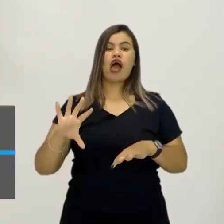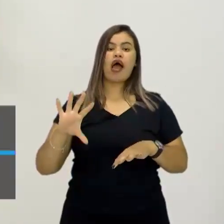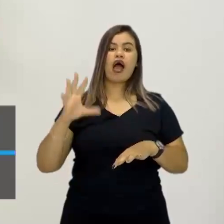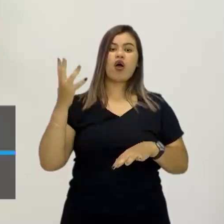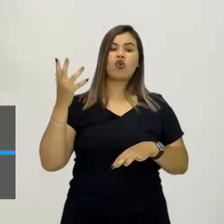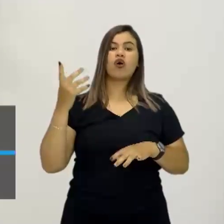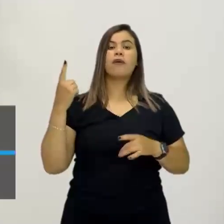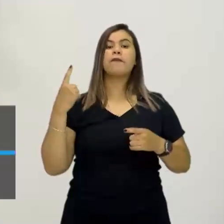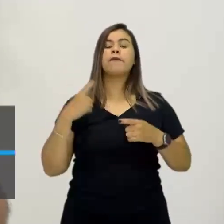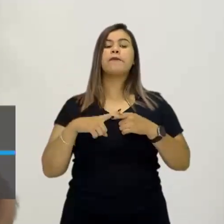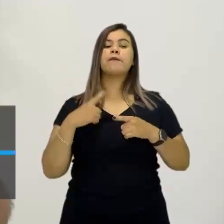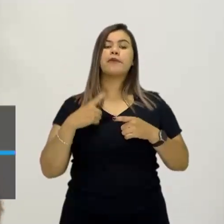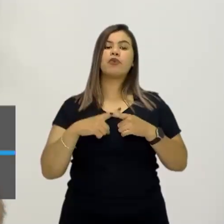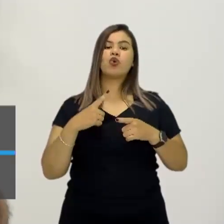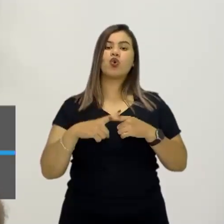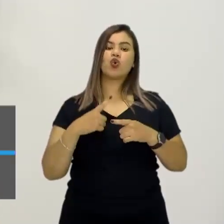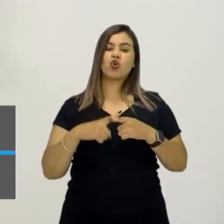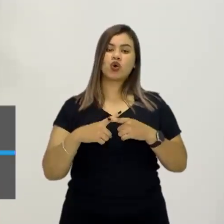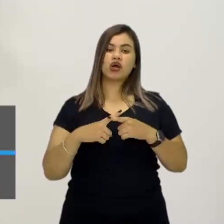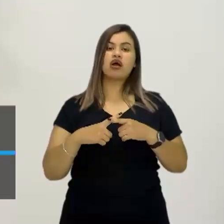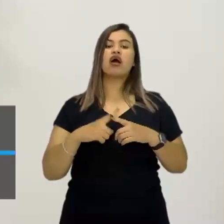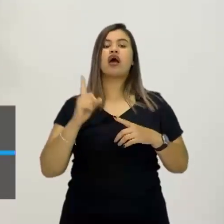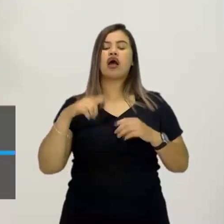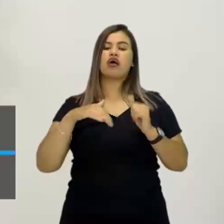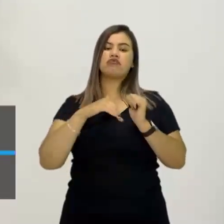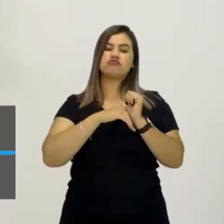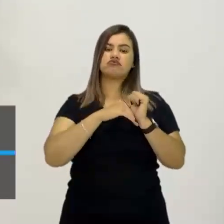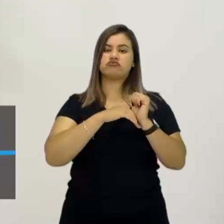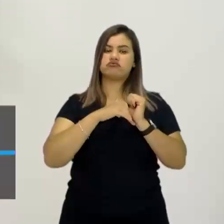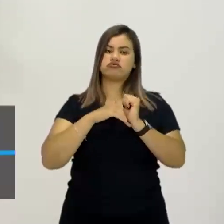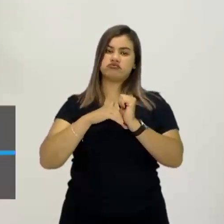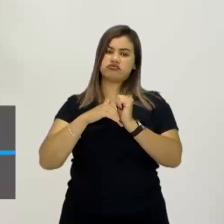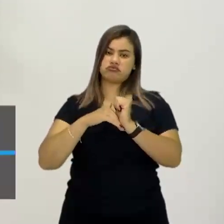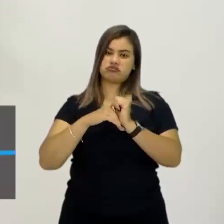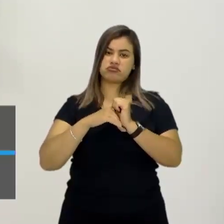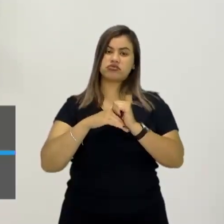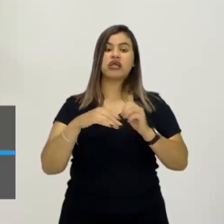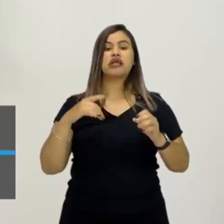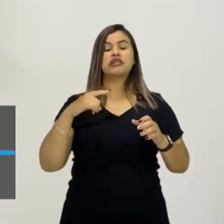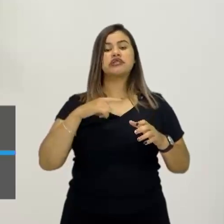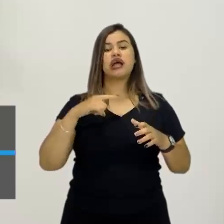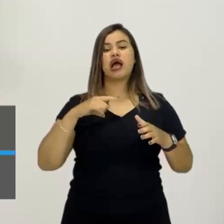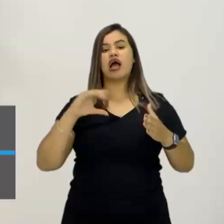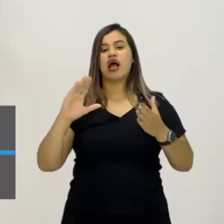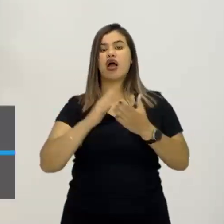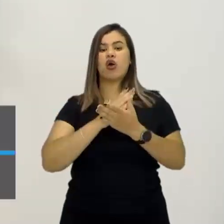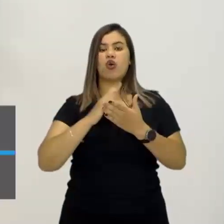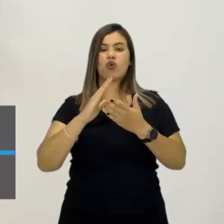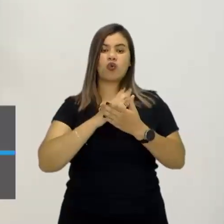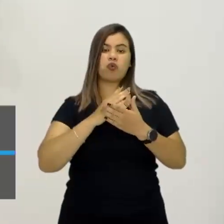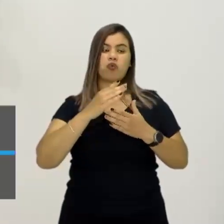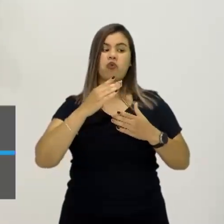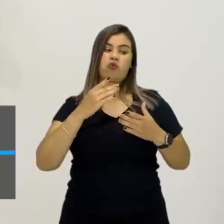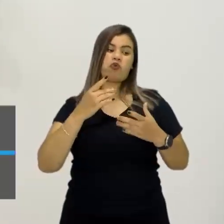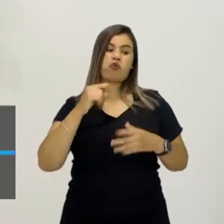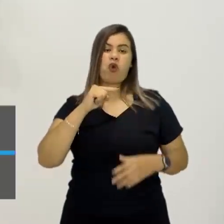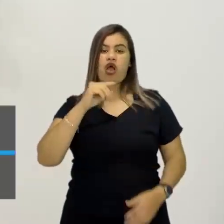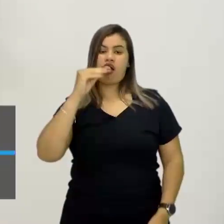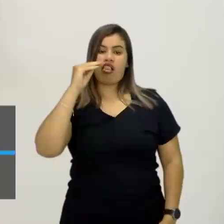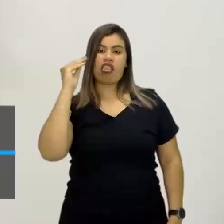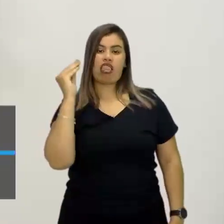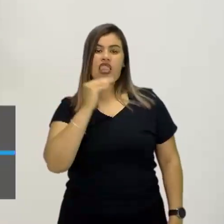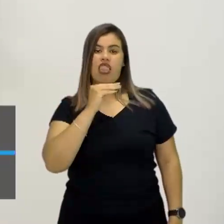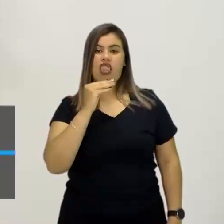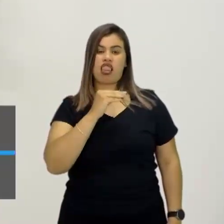por meio de uma codificação. Quer dizer, existem códigos que, por você ignorar, por você não conhecê-los